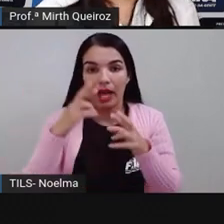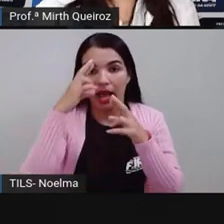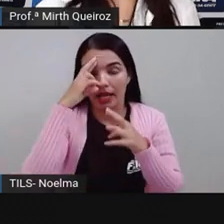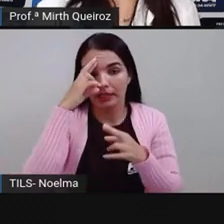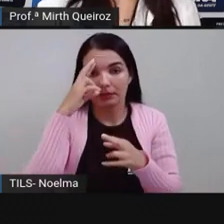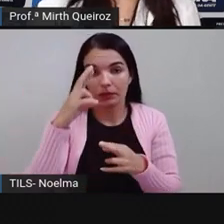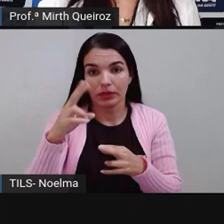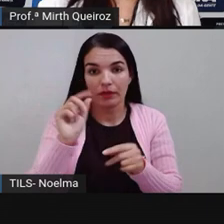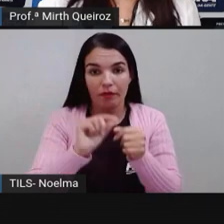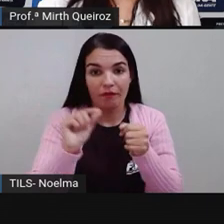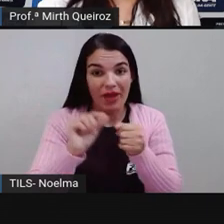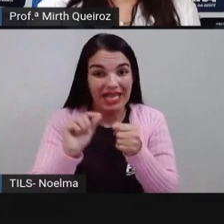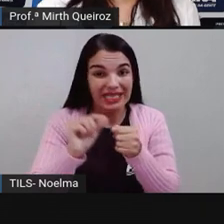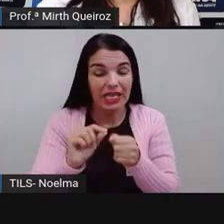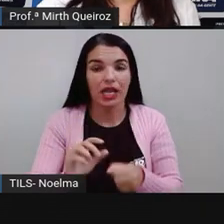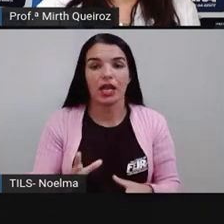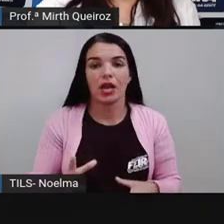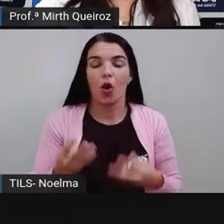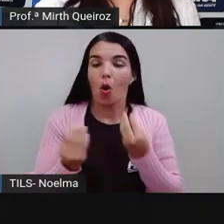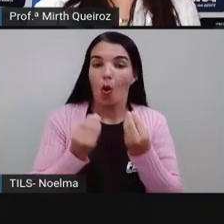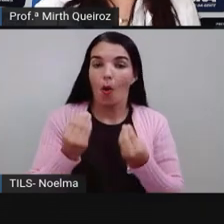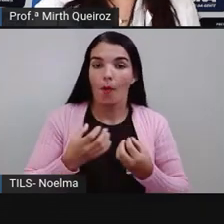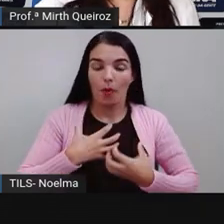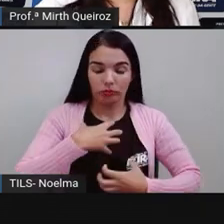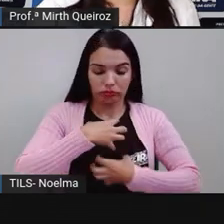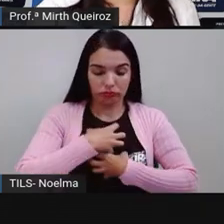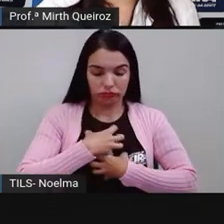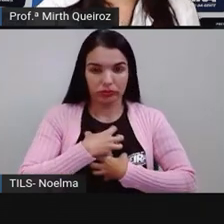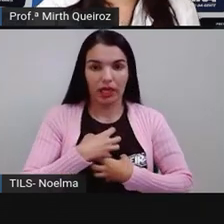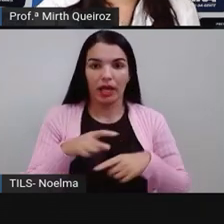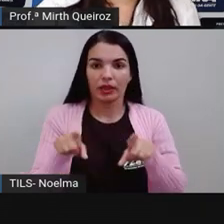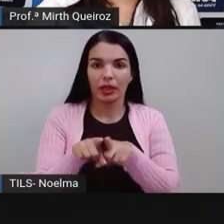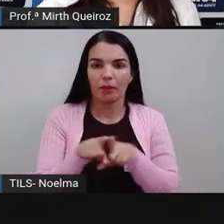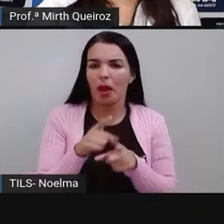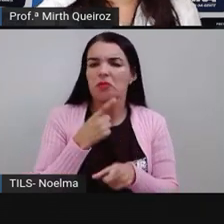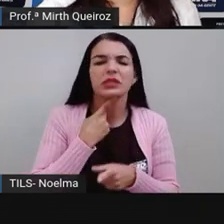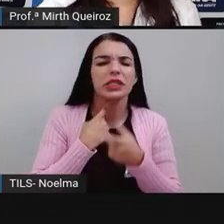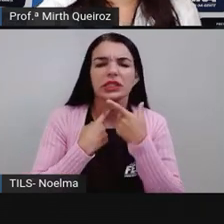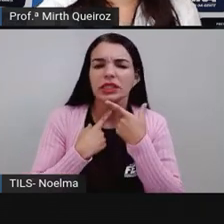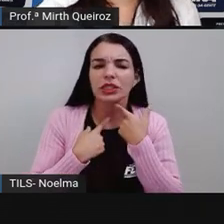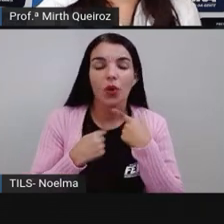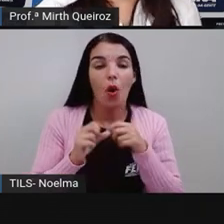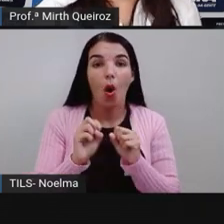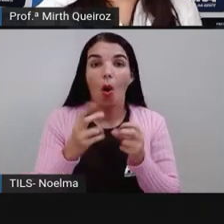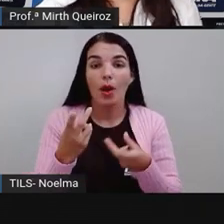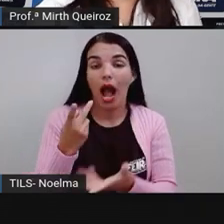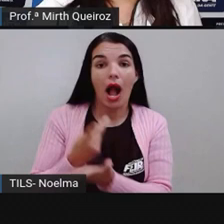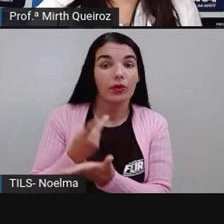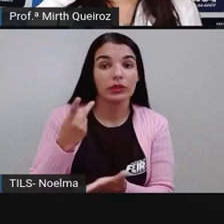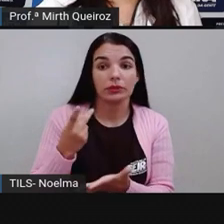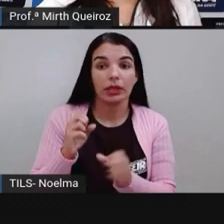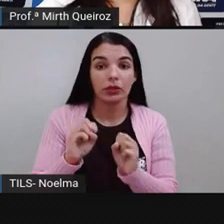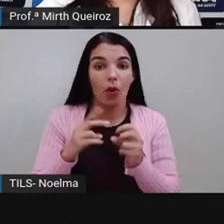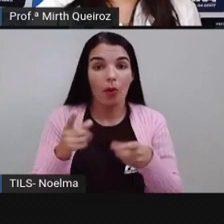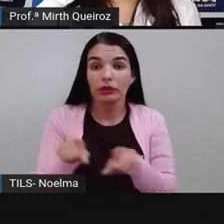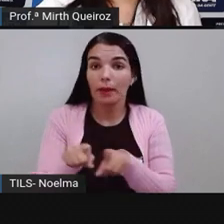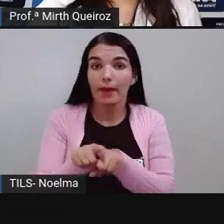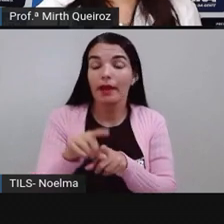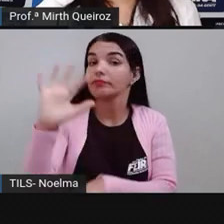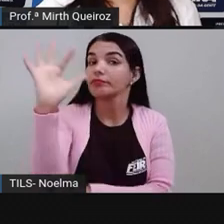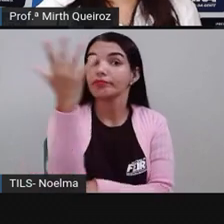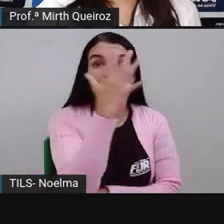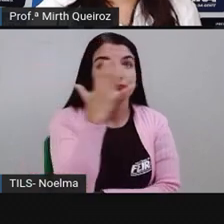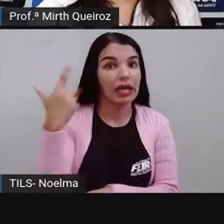pode ser um estado, um desejo ou um acontecimento ou até mesmo um fenômeno